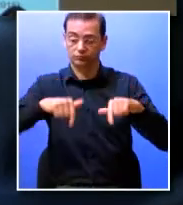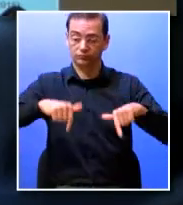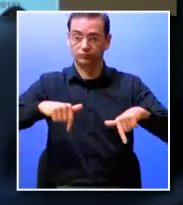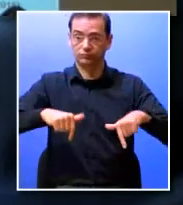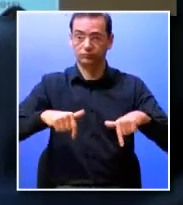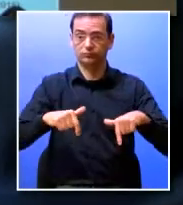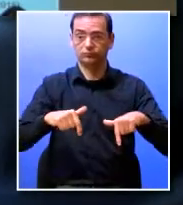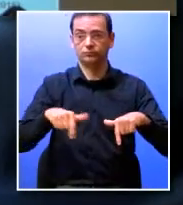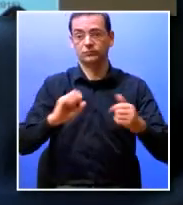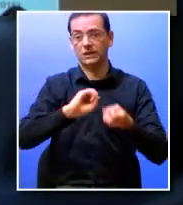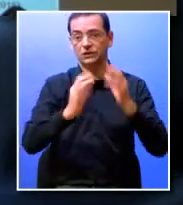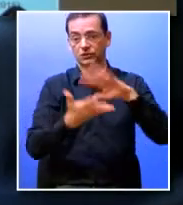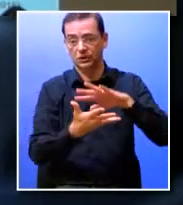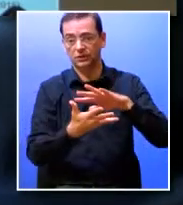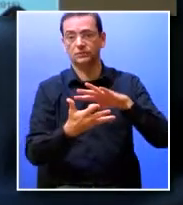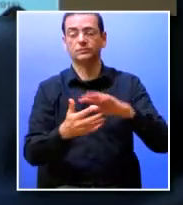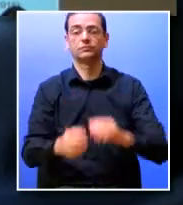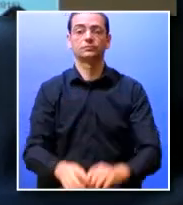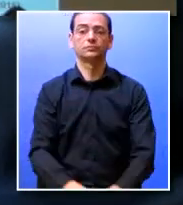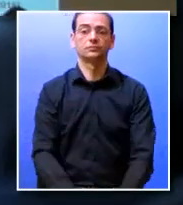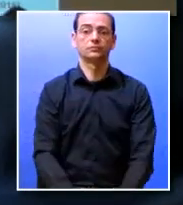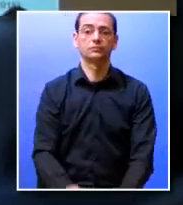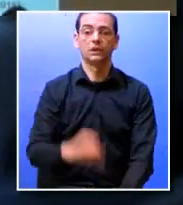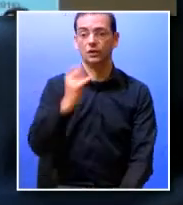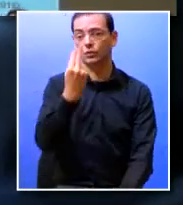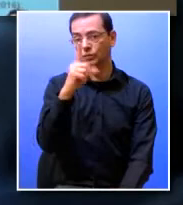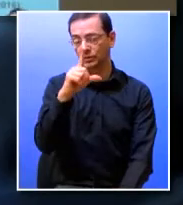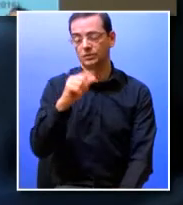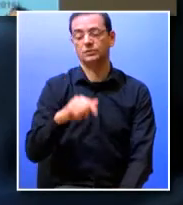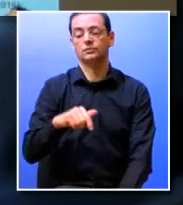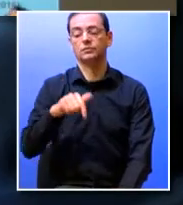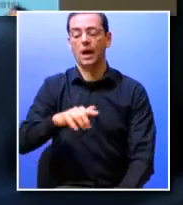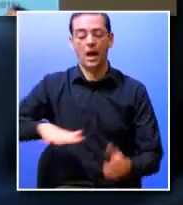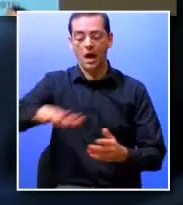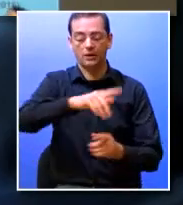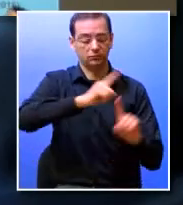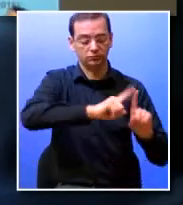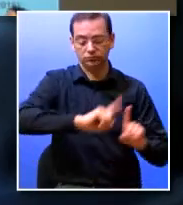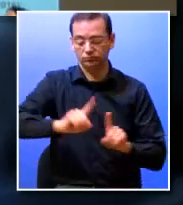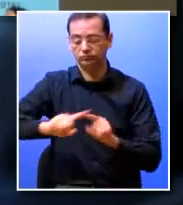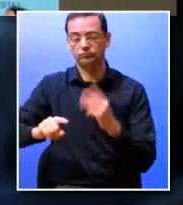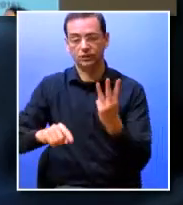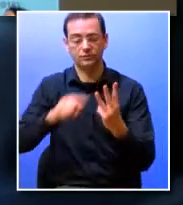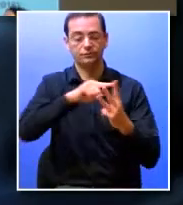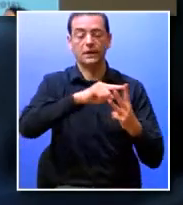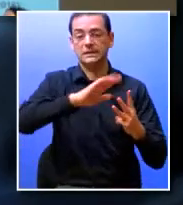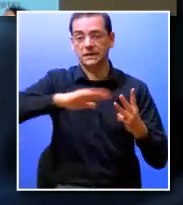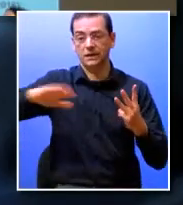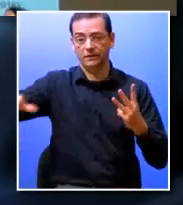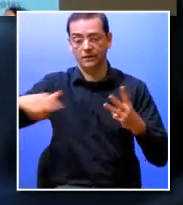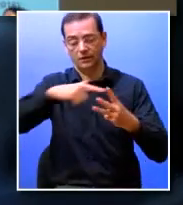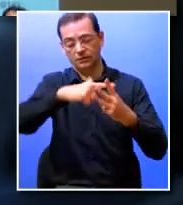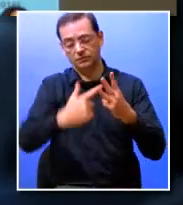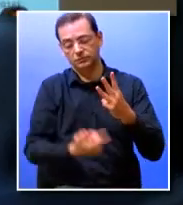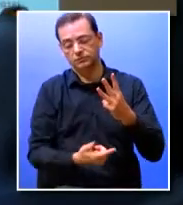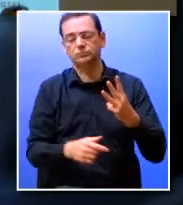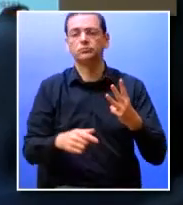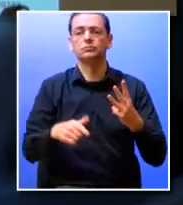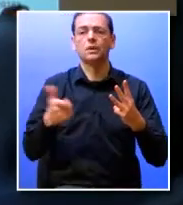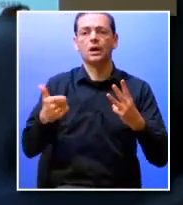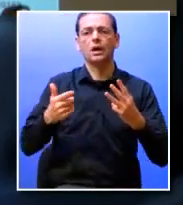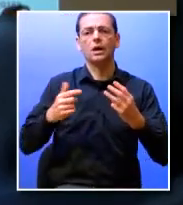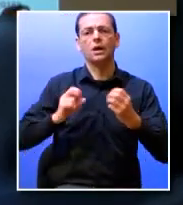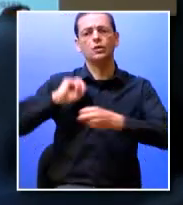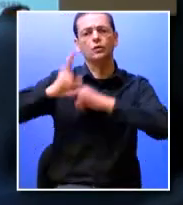no ISCTE e UEL nas nossas três grandes áreas científicas, que esta inovação ao